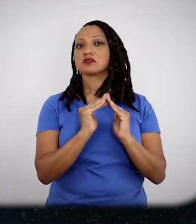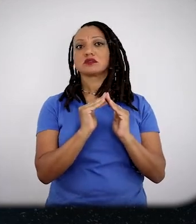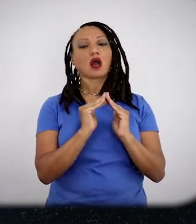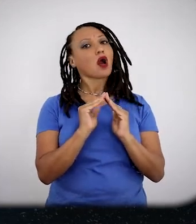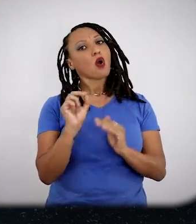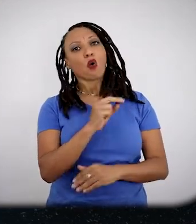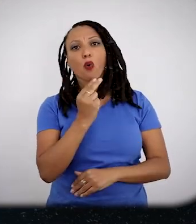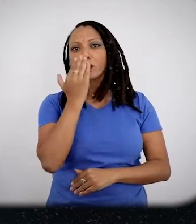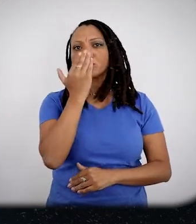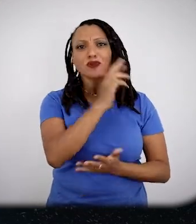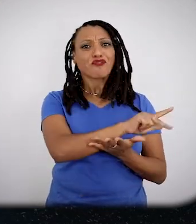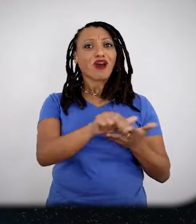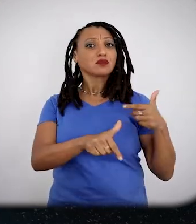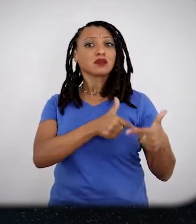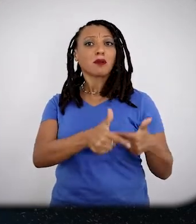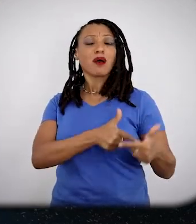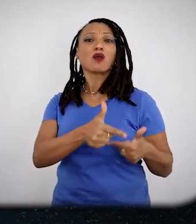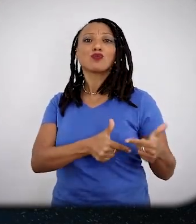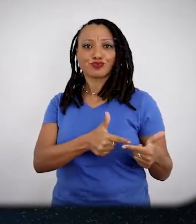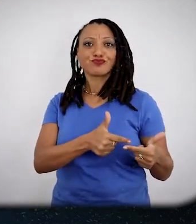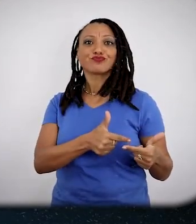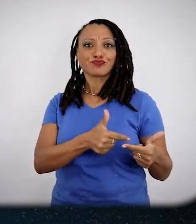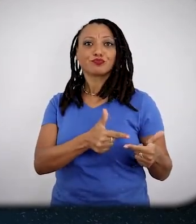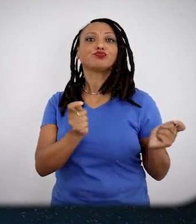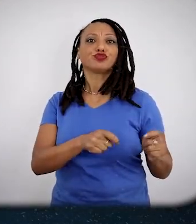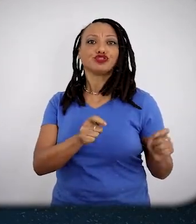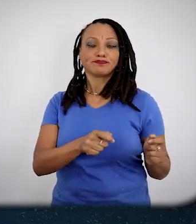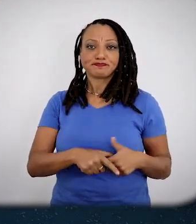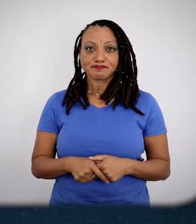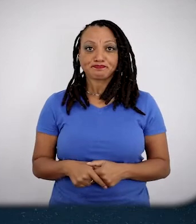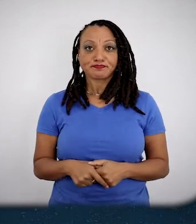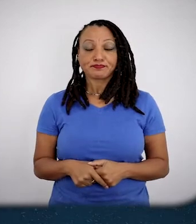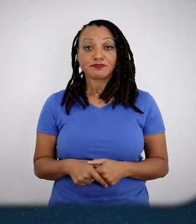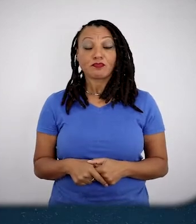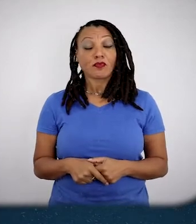prostitutas, ou seja, eram mulheres. E, assim,